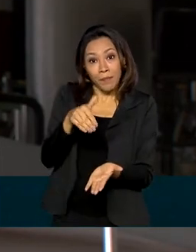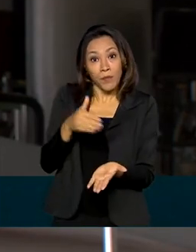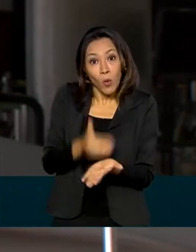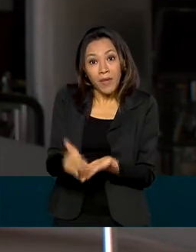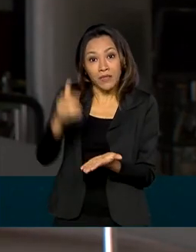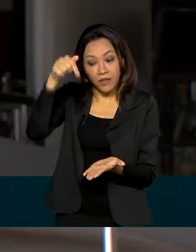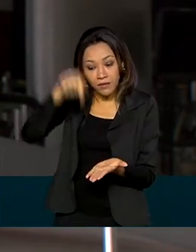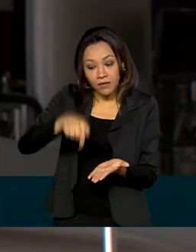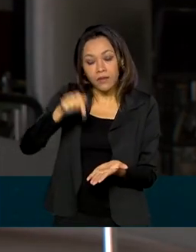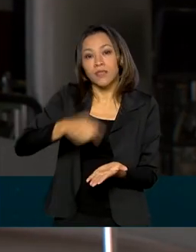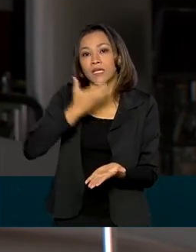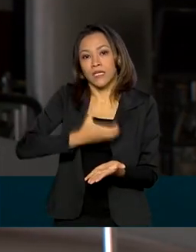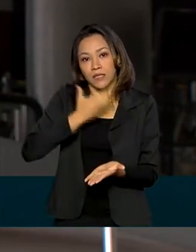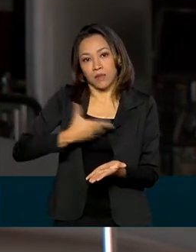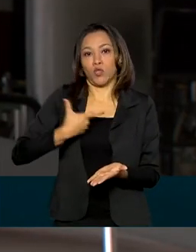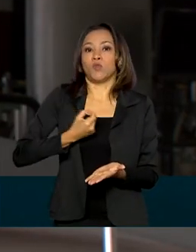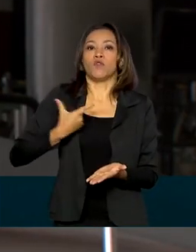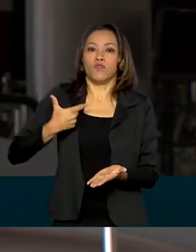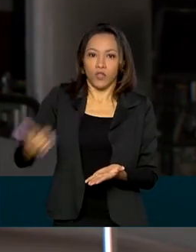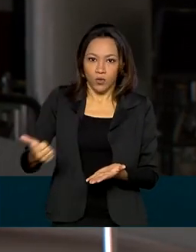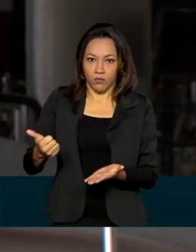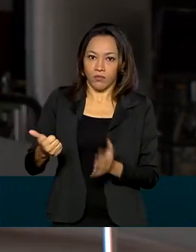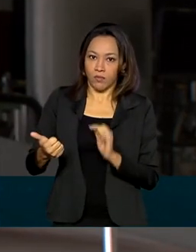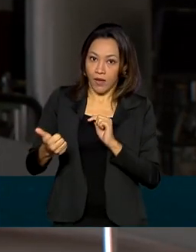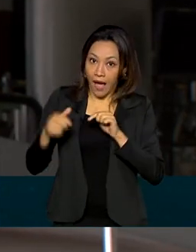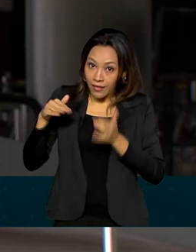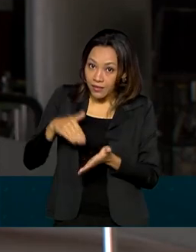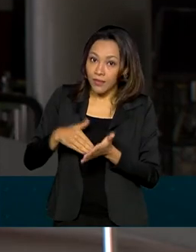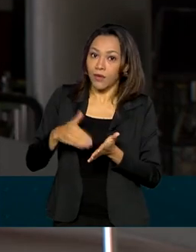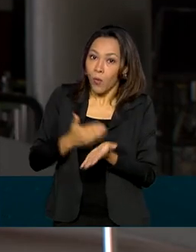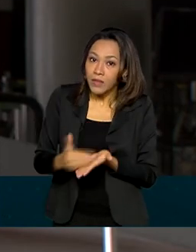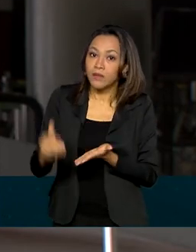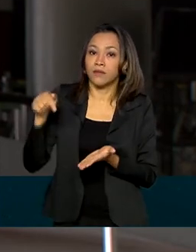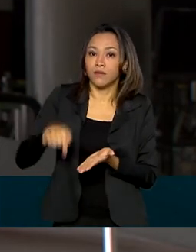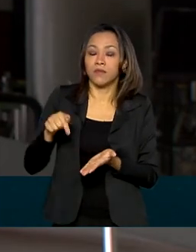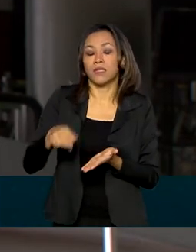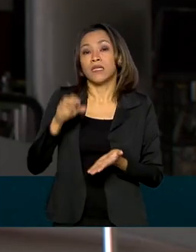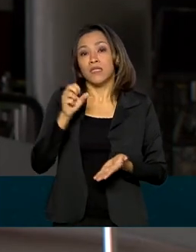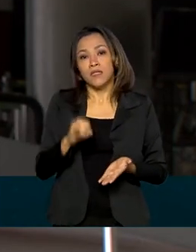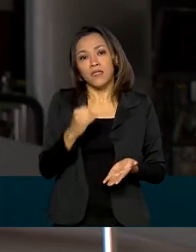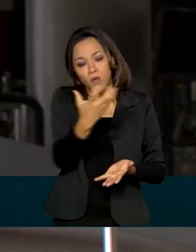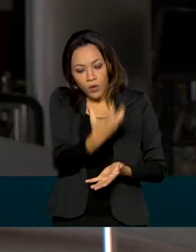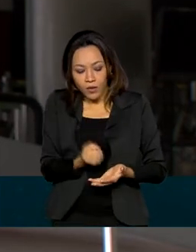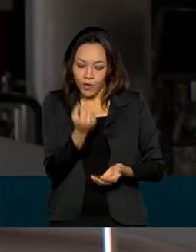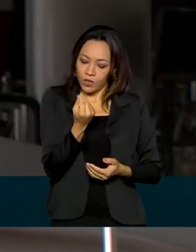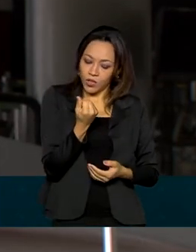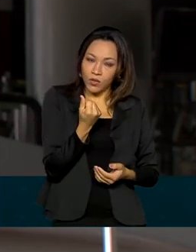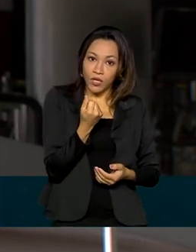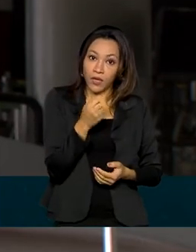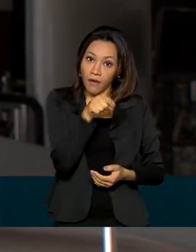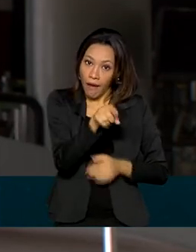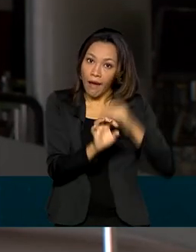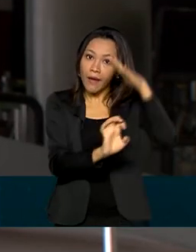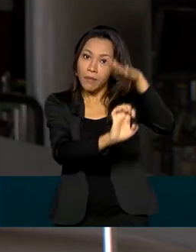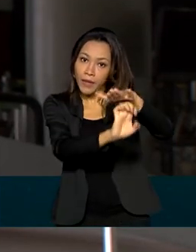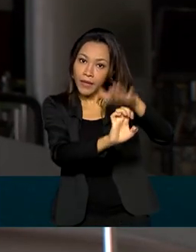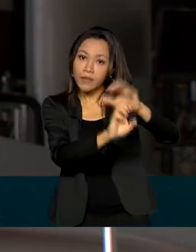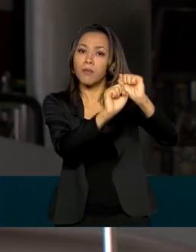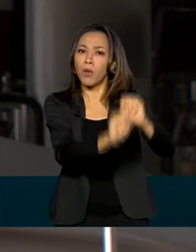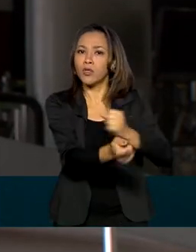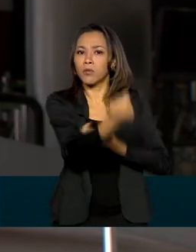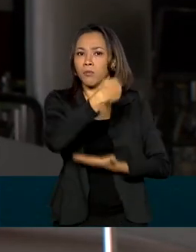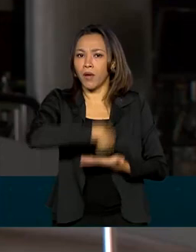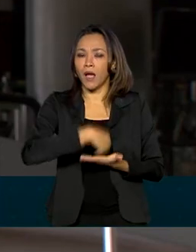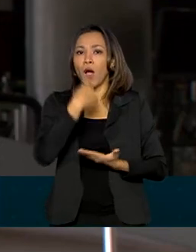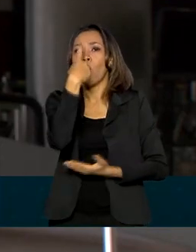deste ano de 2021. Se o cliente decidiu usar o dinheiro para conseguir o reembolso, a empresa pode pagá-lo até